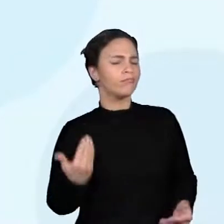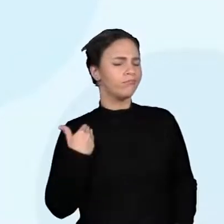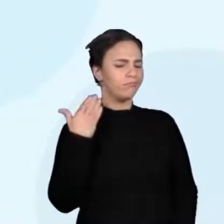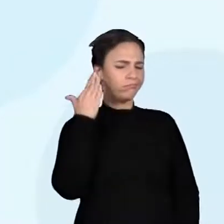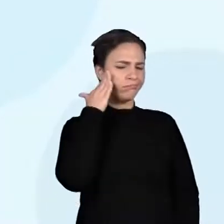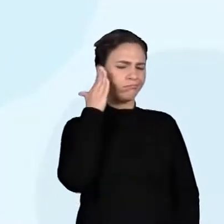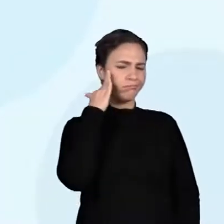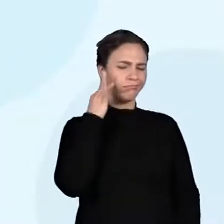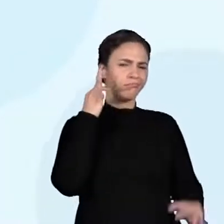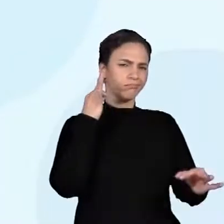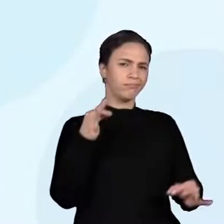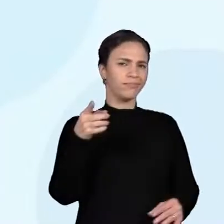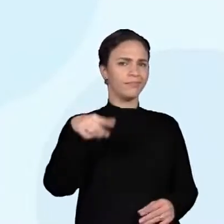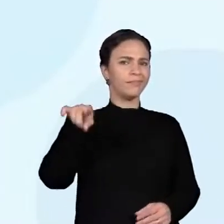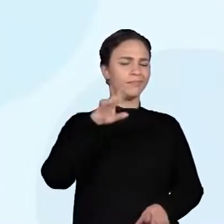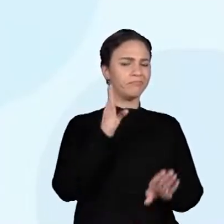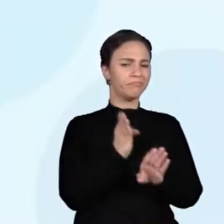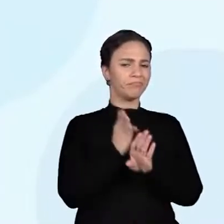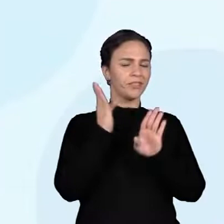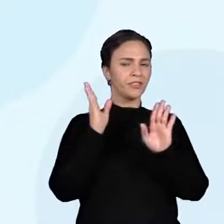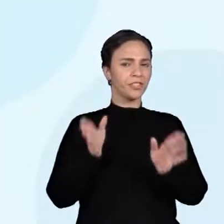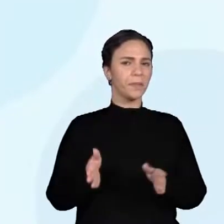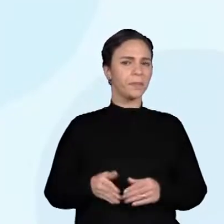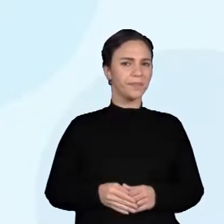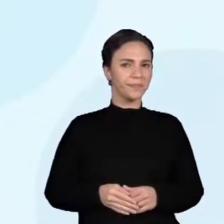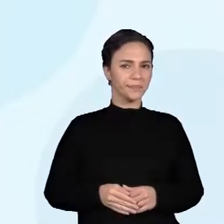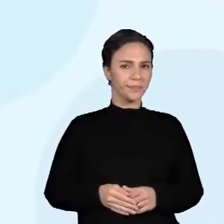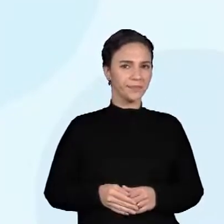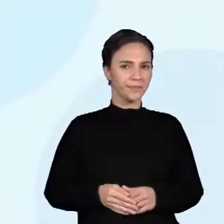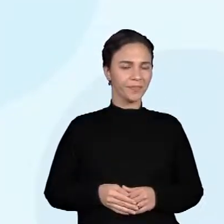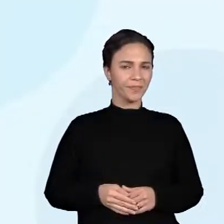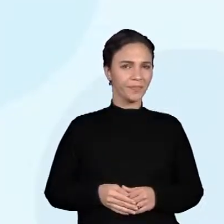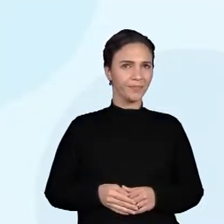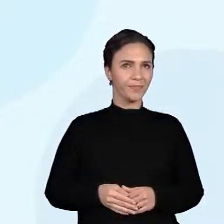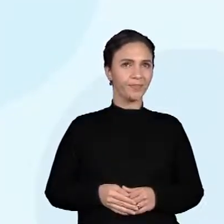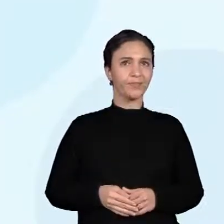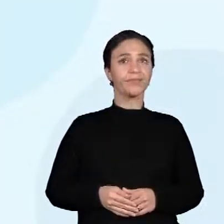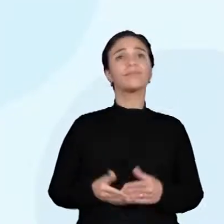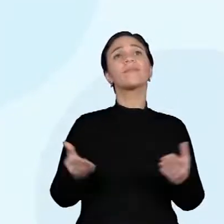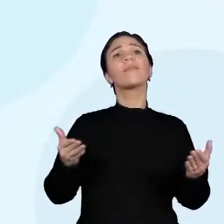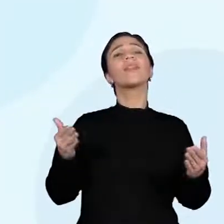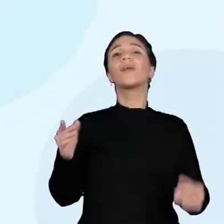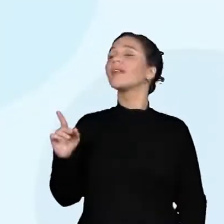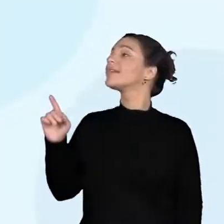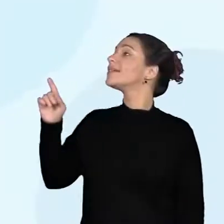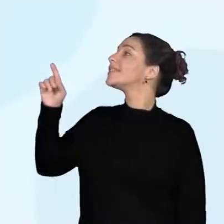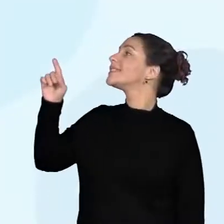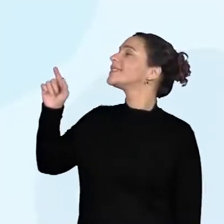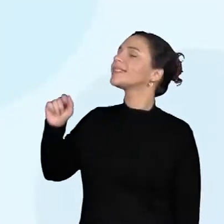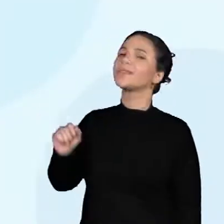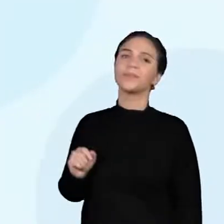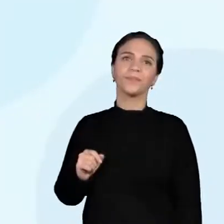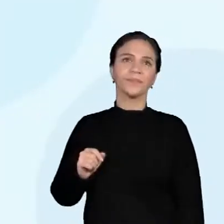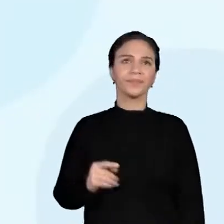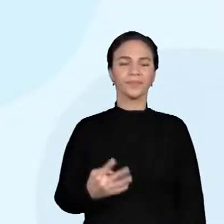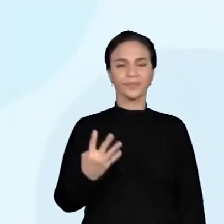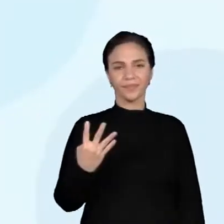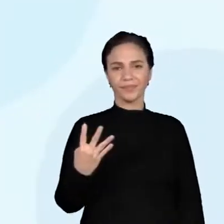que vocês descobriram. E aí, gente? E para 4.007?